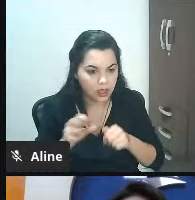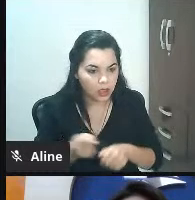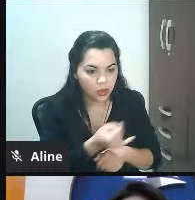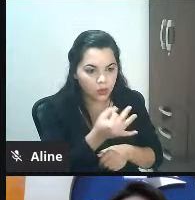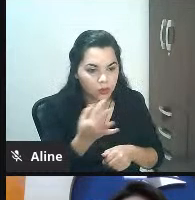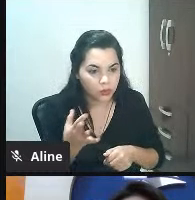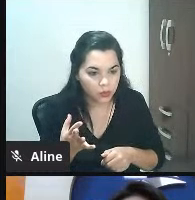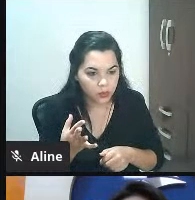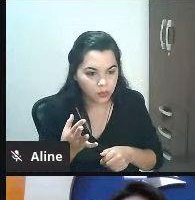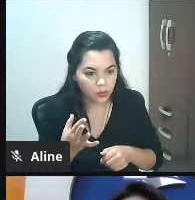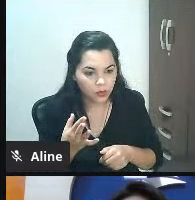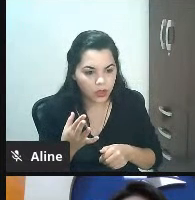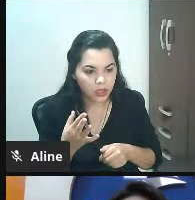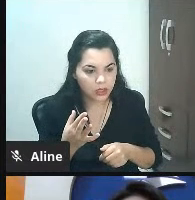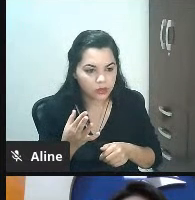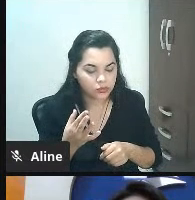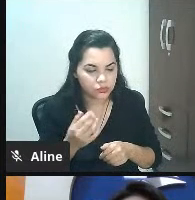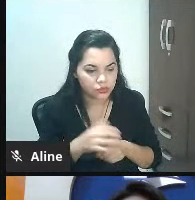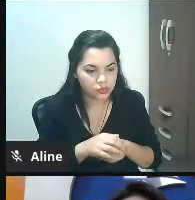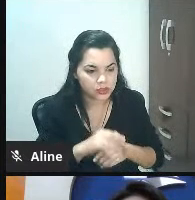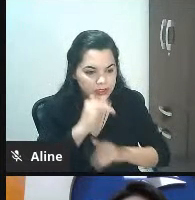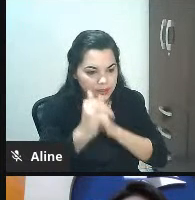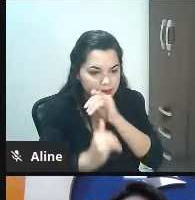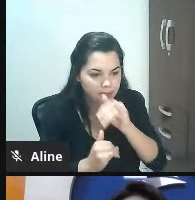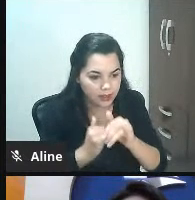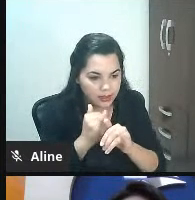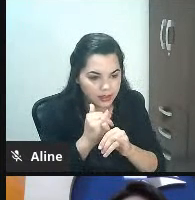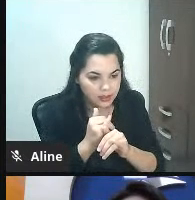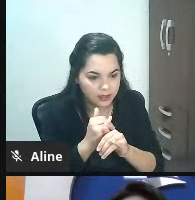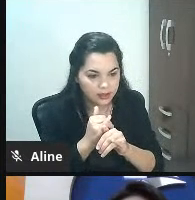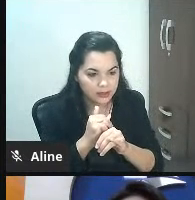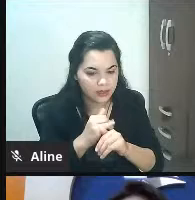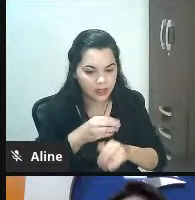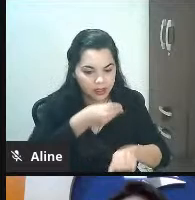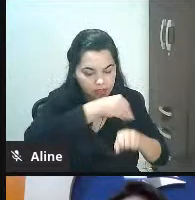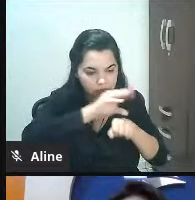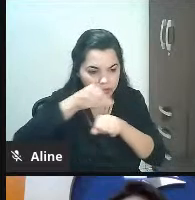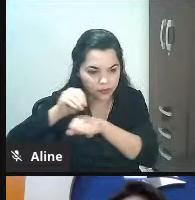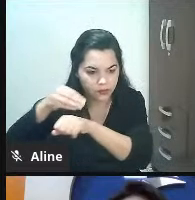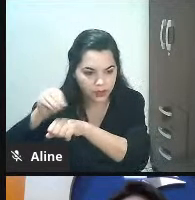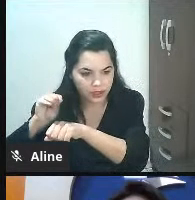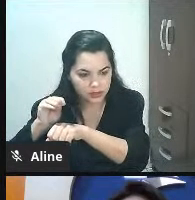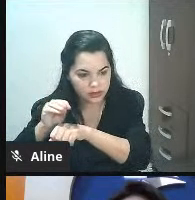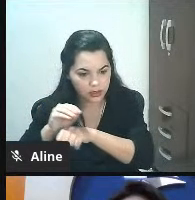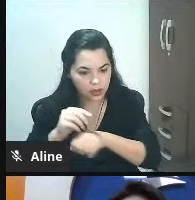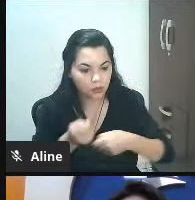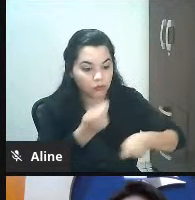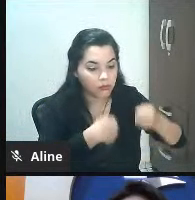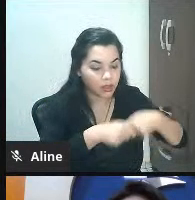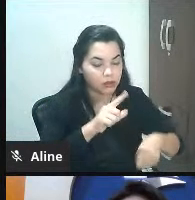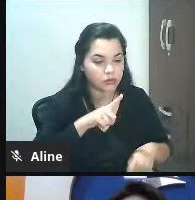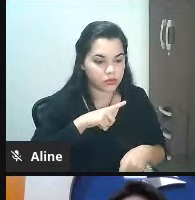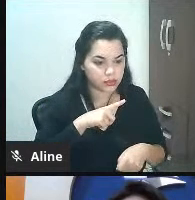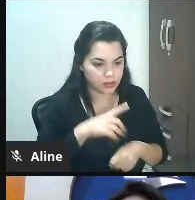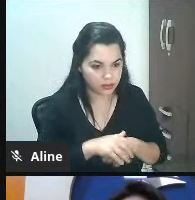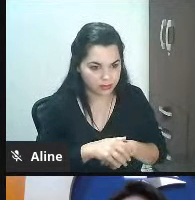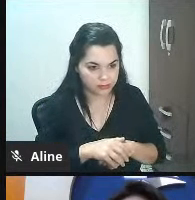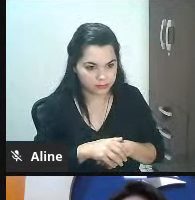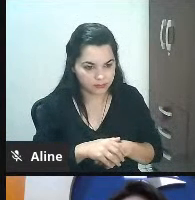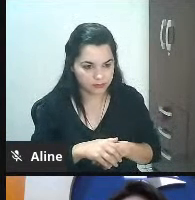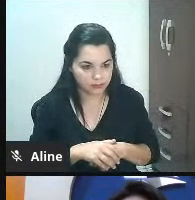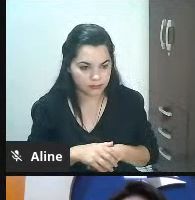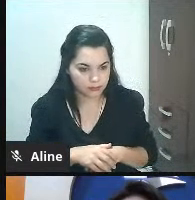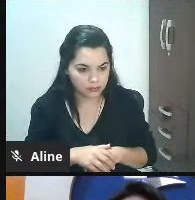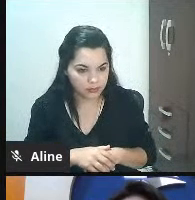de vendas você tem e era impressionante como a gente já tinha um volume importante